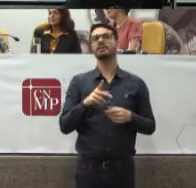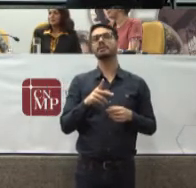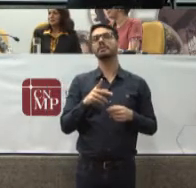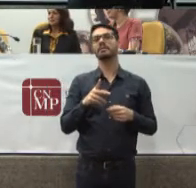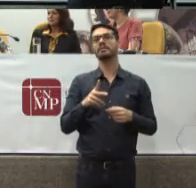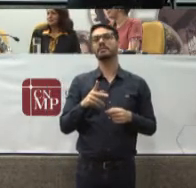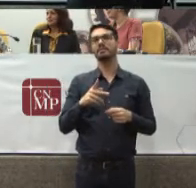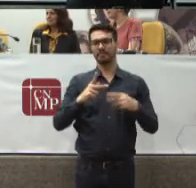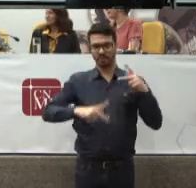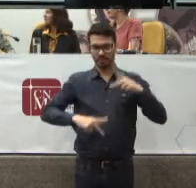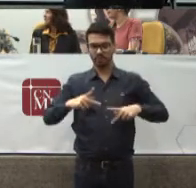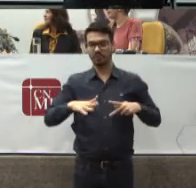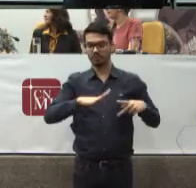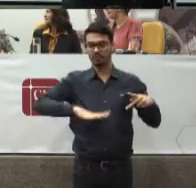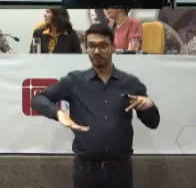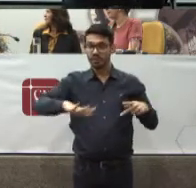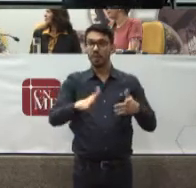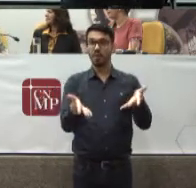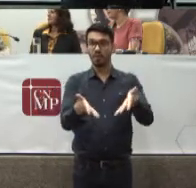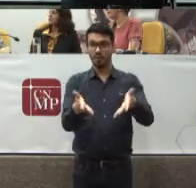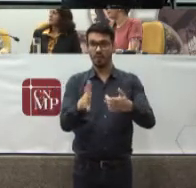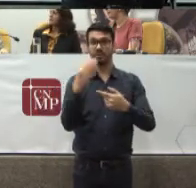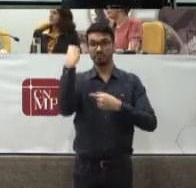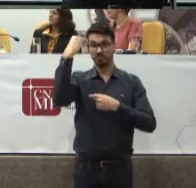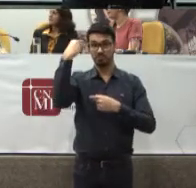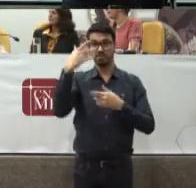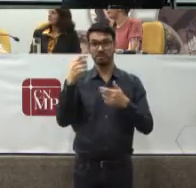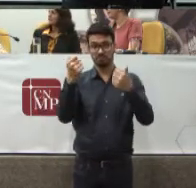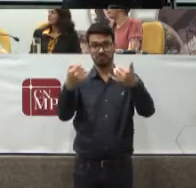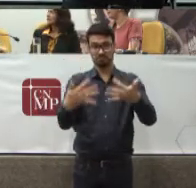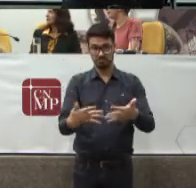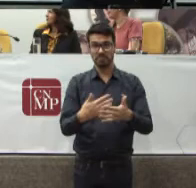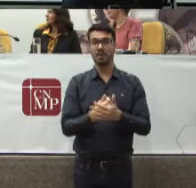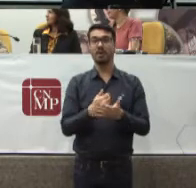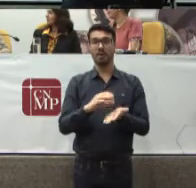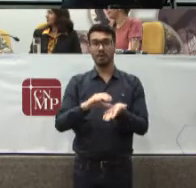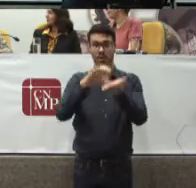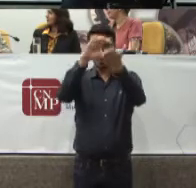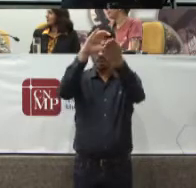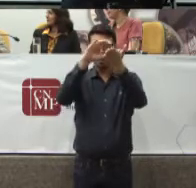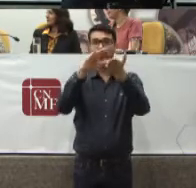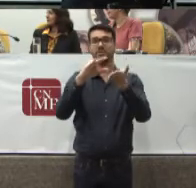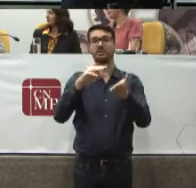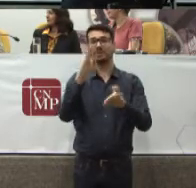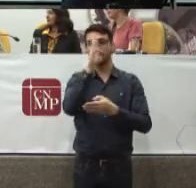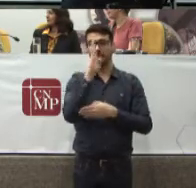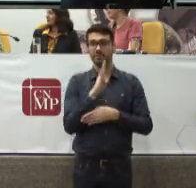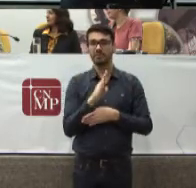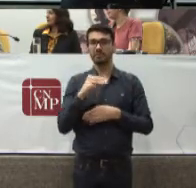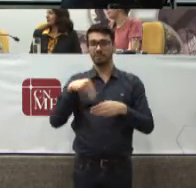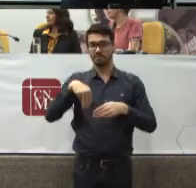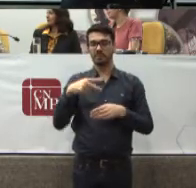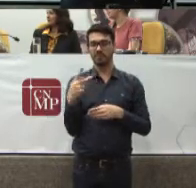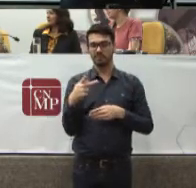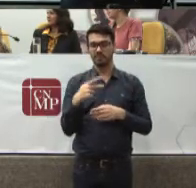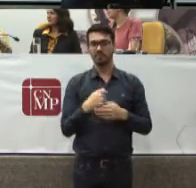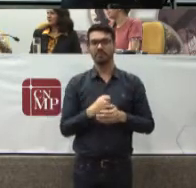Que hoje traz aqui A sua experiência E a sua contribuição Para o Conselho Nacional Do Ministério Público Por favor doutor